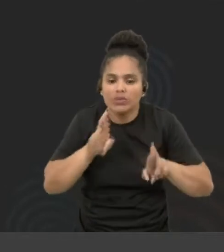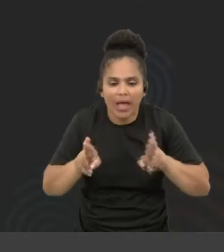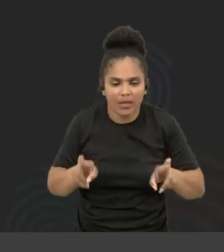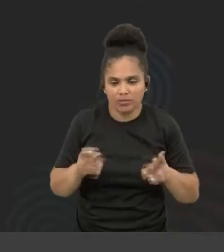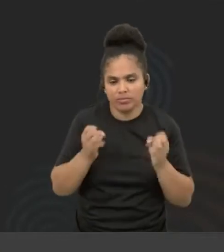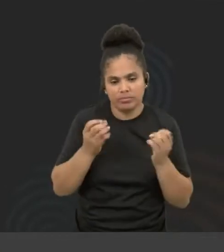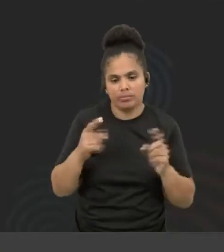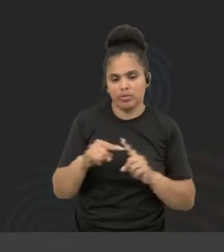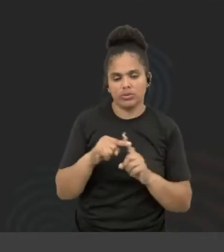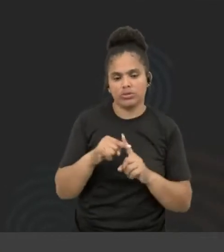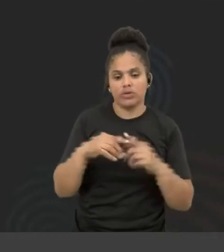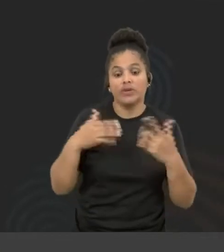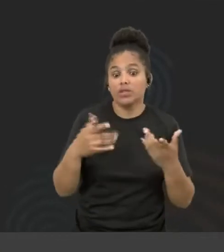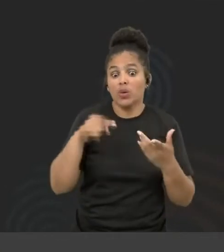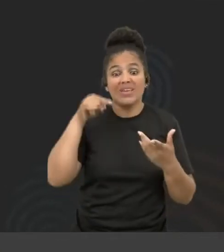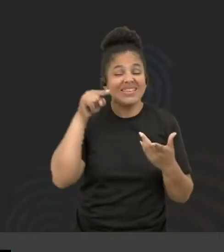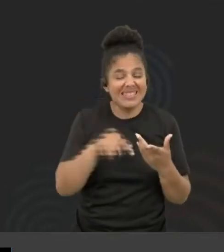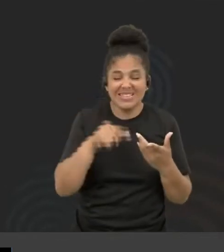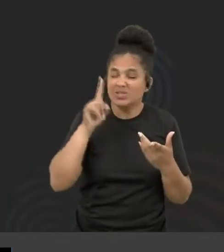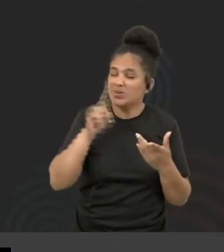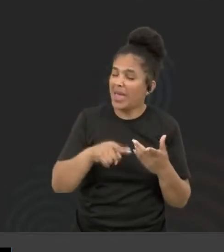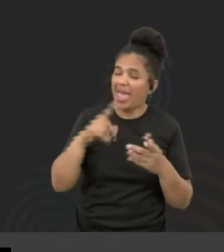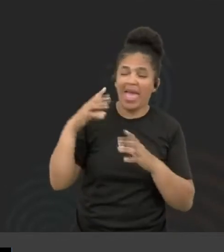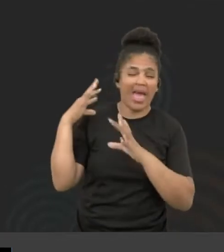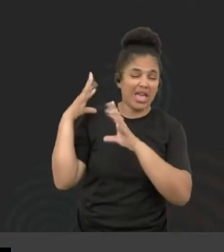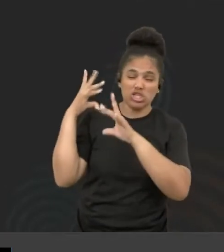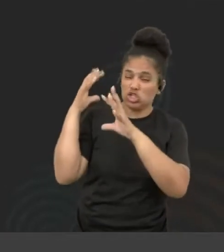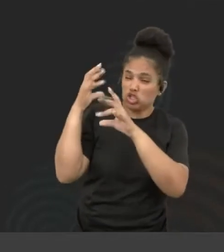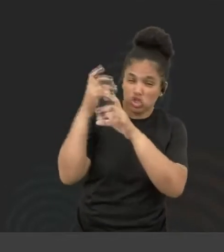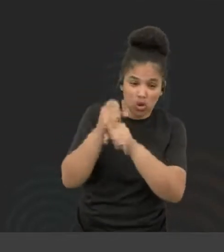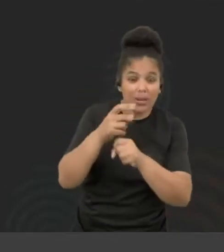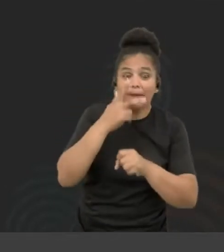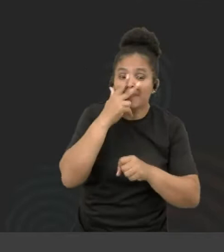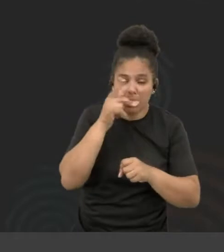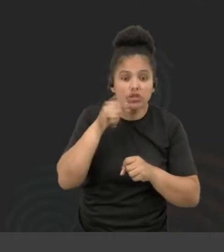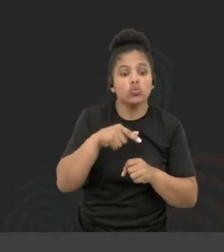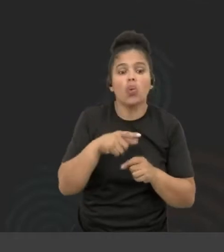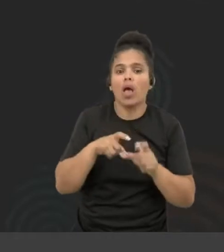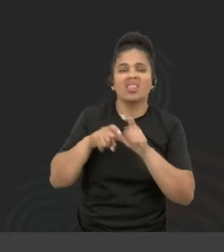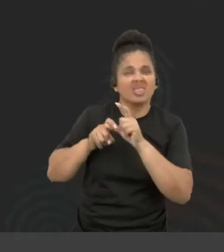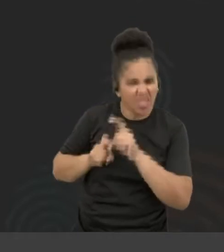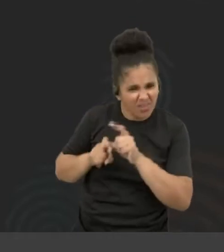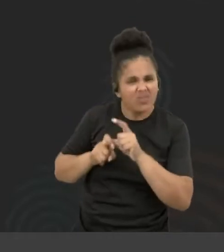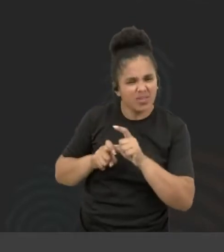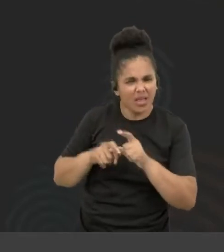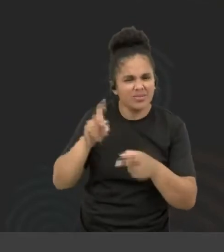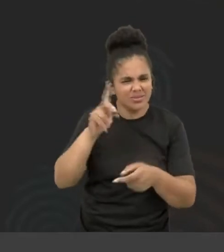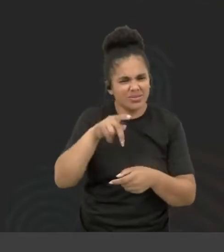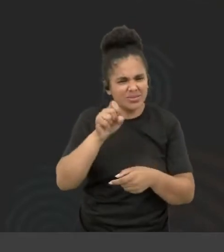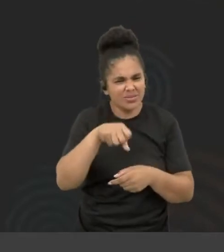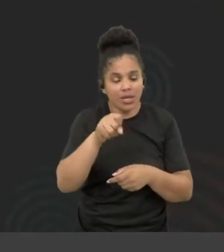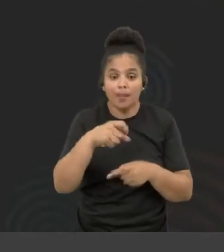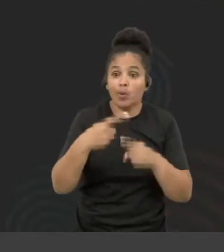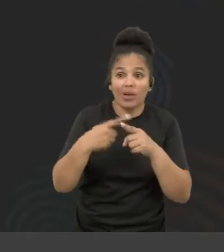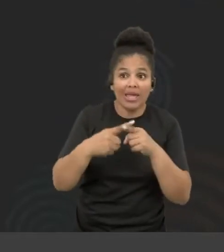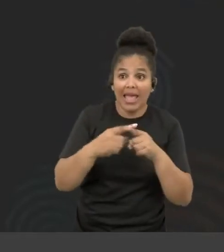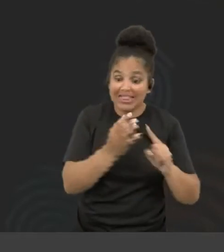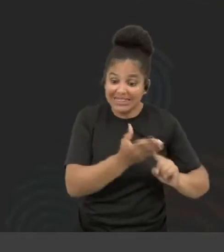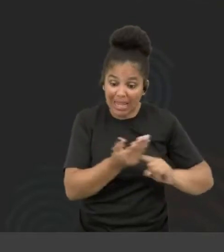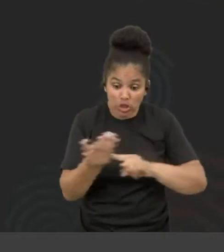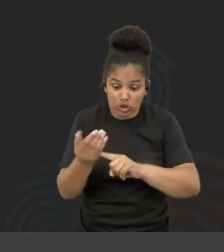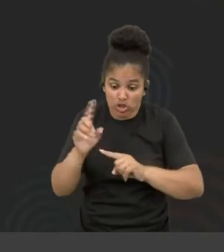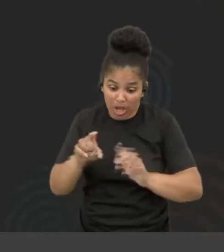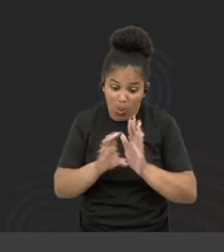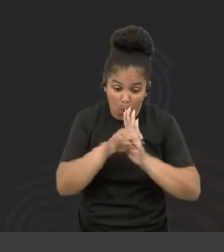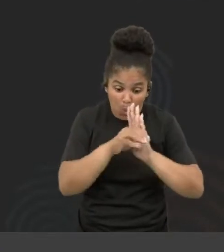muito sentido essa dívida histórica que você traz mesmo, porque é isso, é sobre o conceito de tecnologia, antes dela ser tecnologia